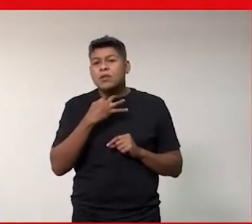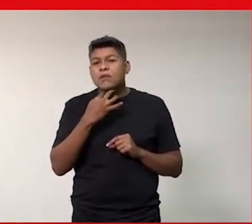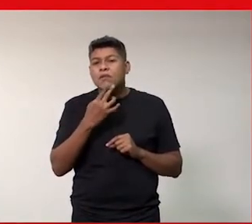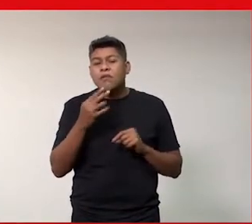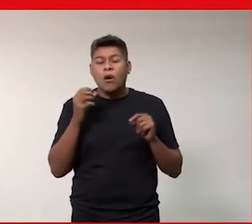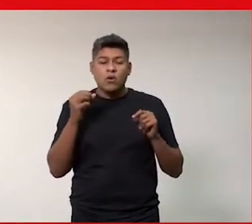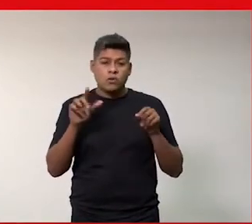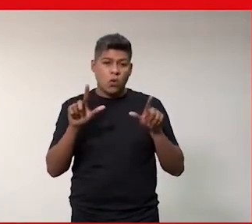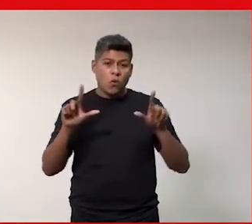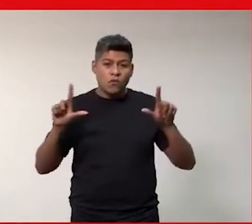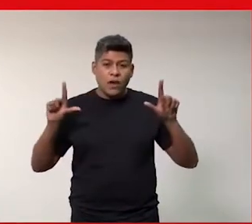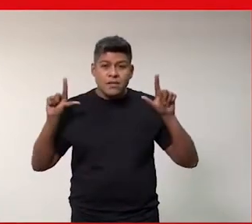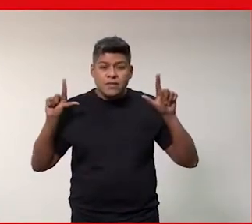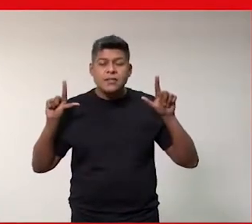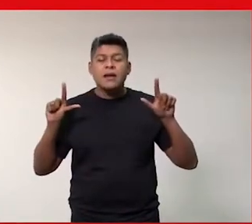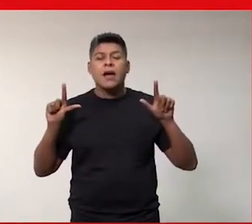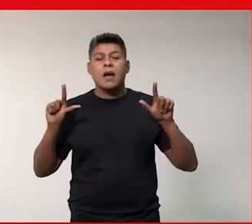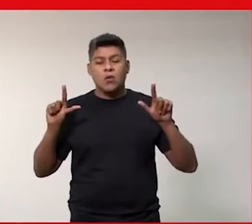facial,